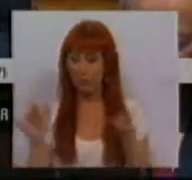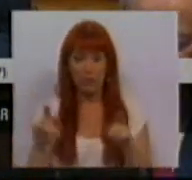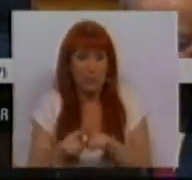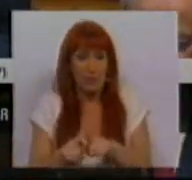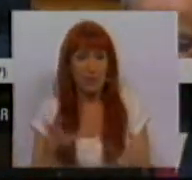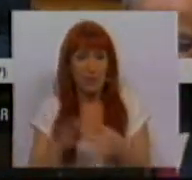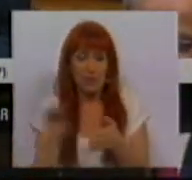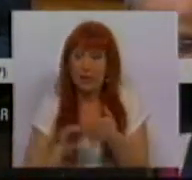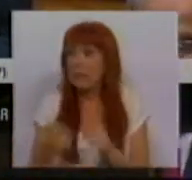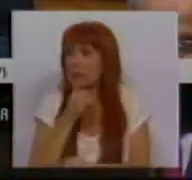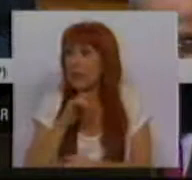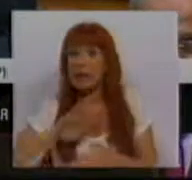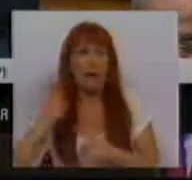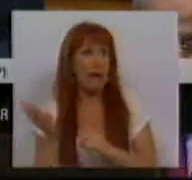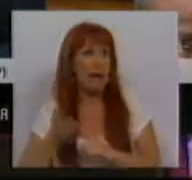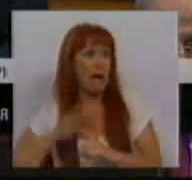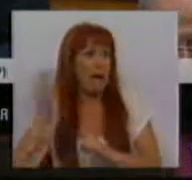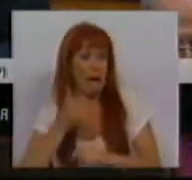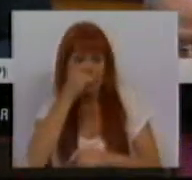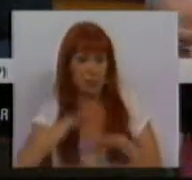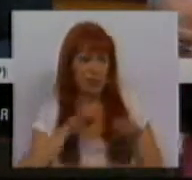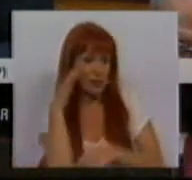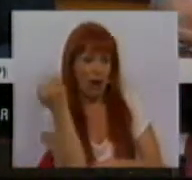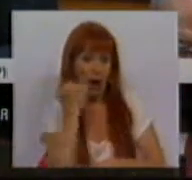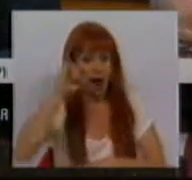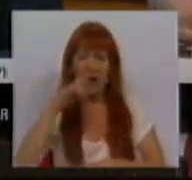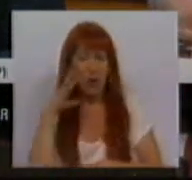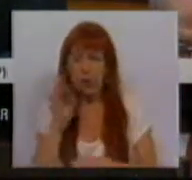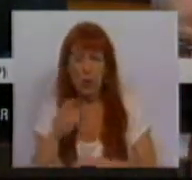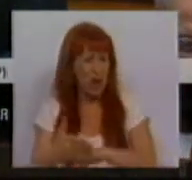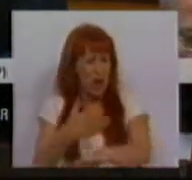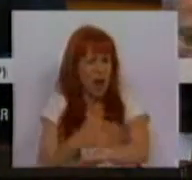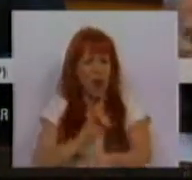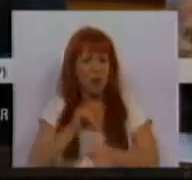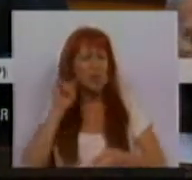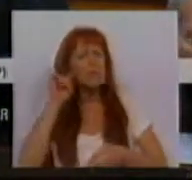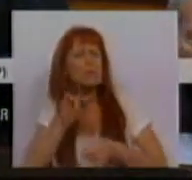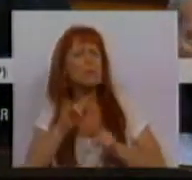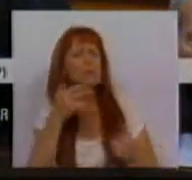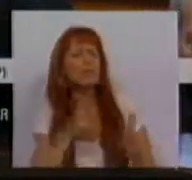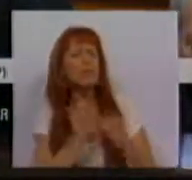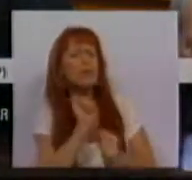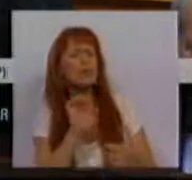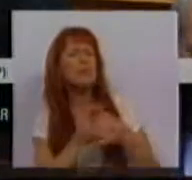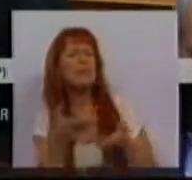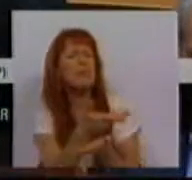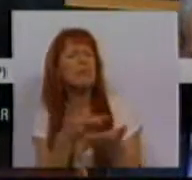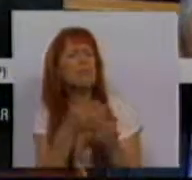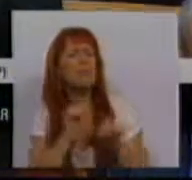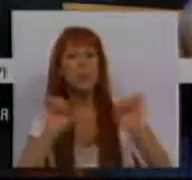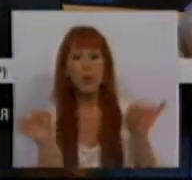à inscrição de medidas penalizadoras dos infractores, sem cuidar de antes mergulhar na realidade relacional,